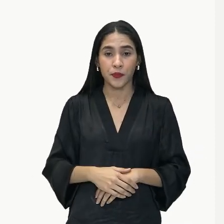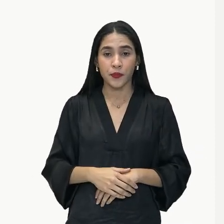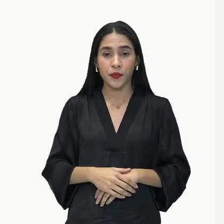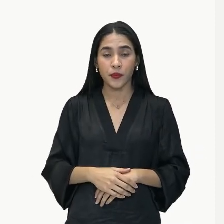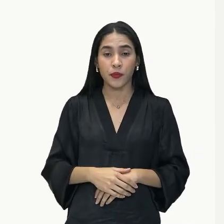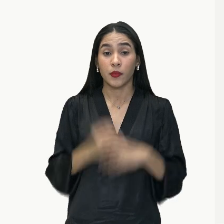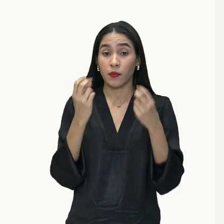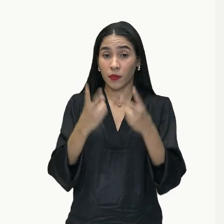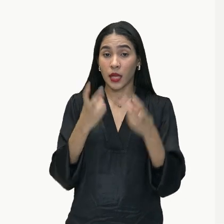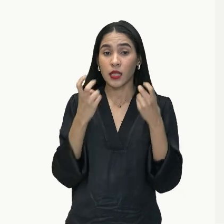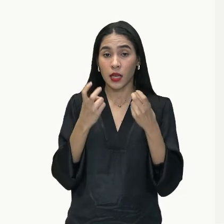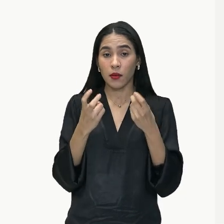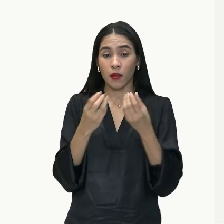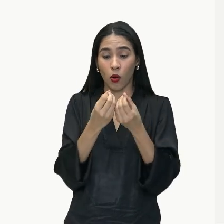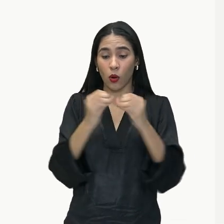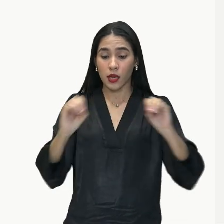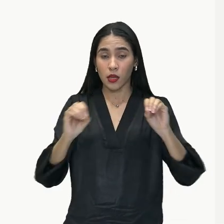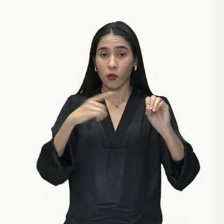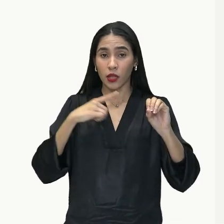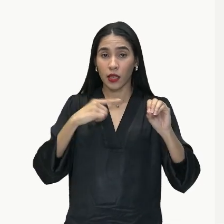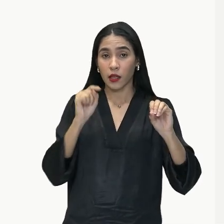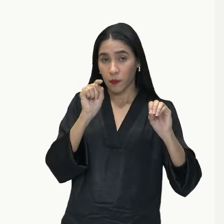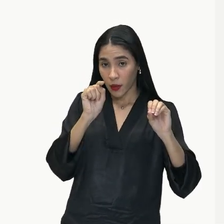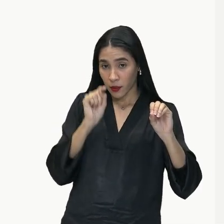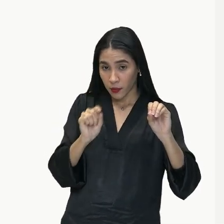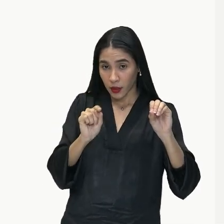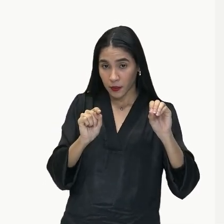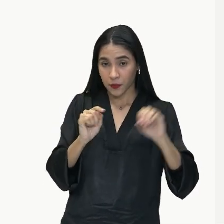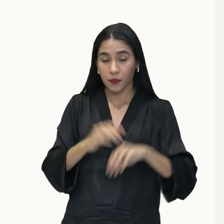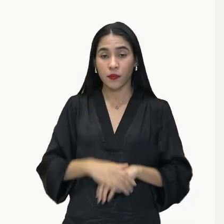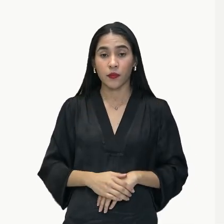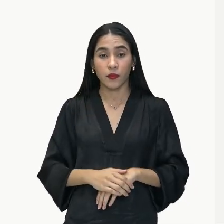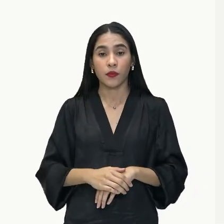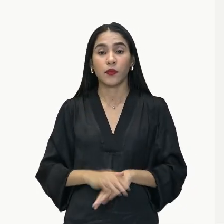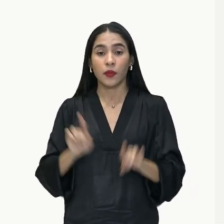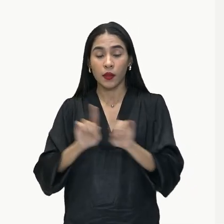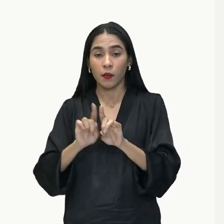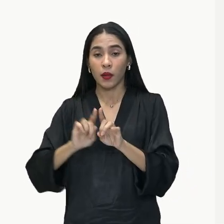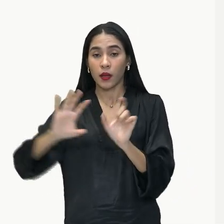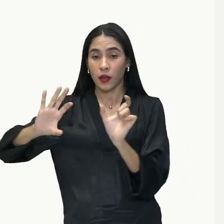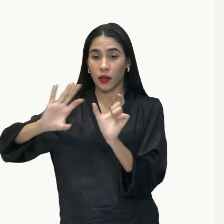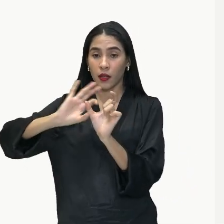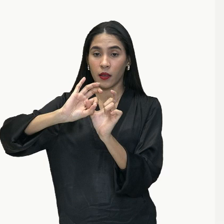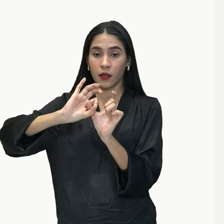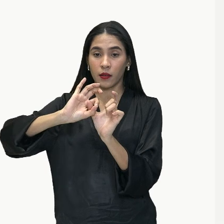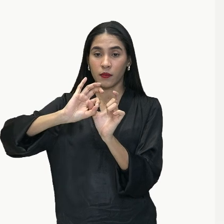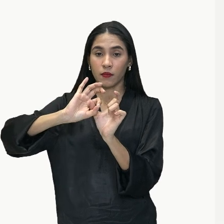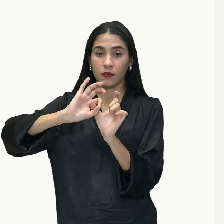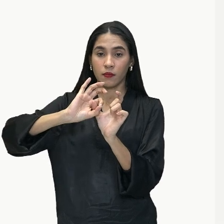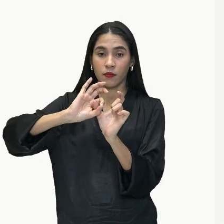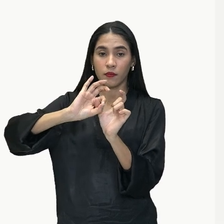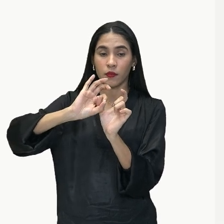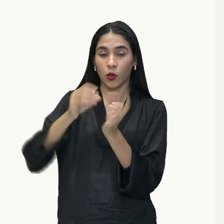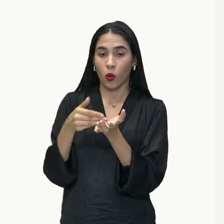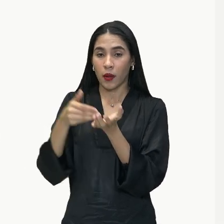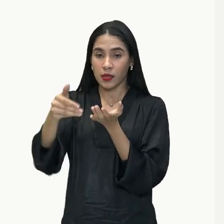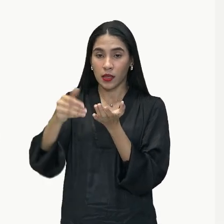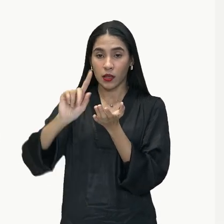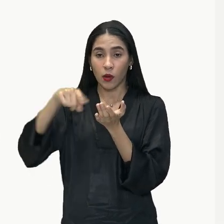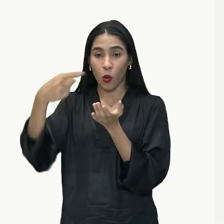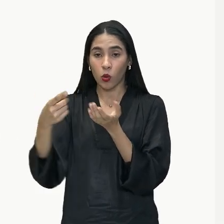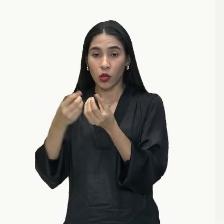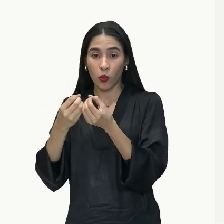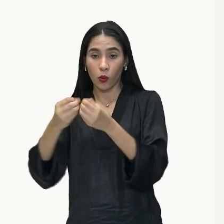aqui dos dois pontos, ok? E a nossa conjunção integrante, iniciando a outra